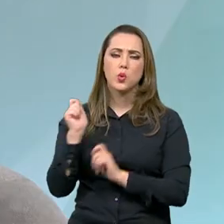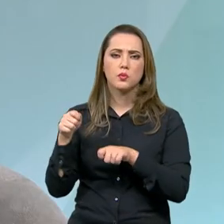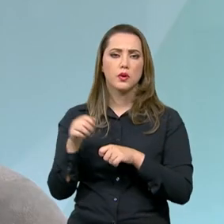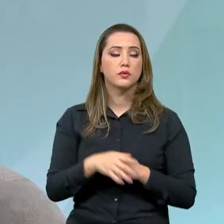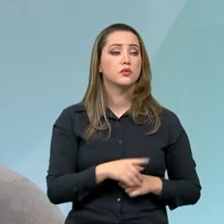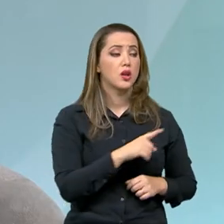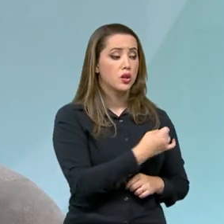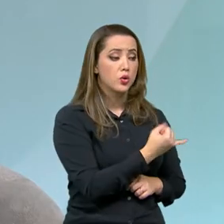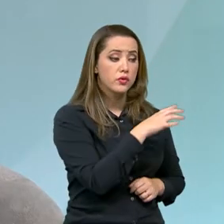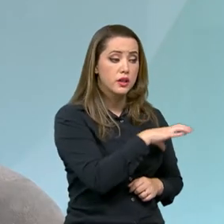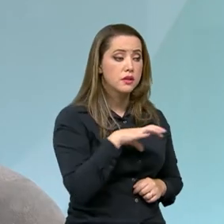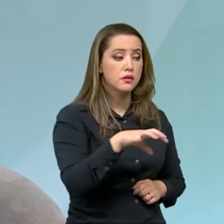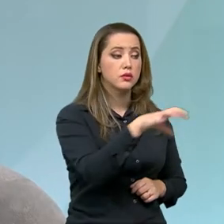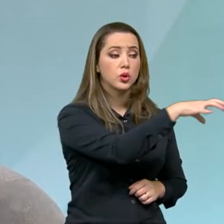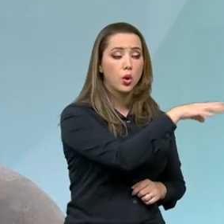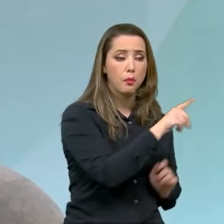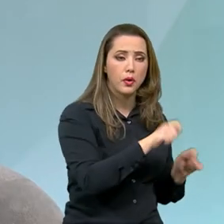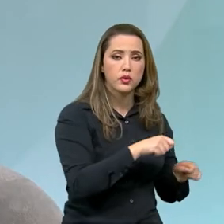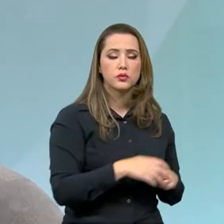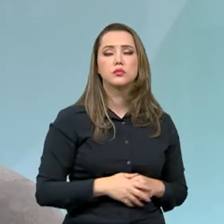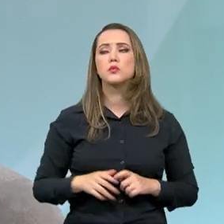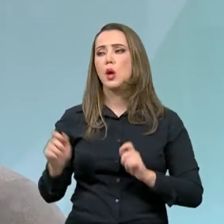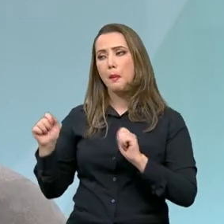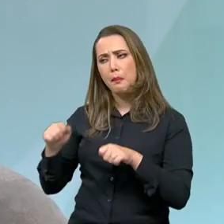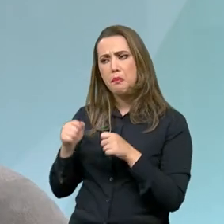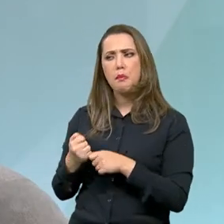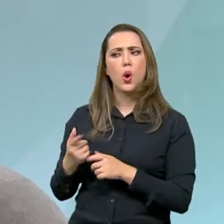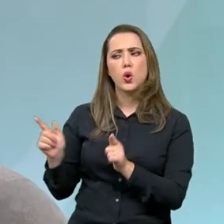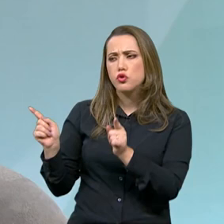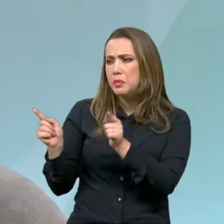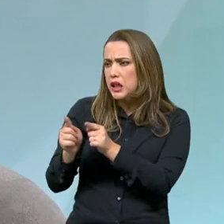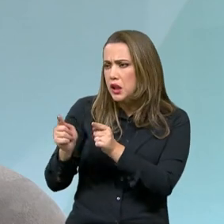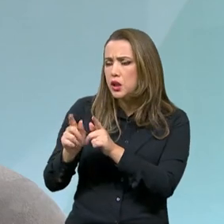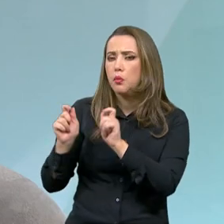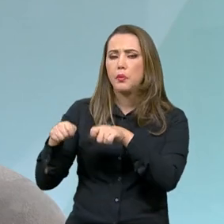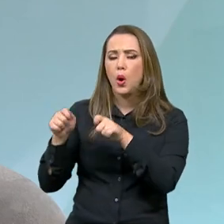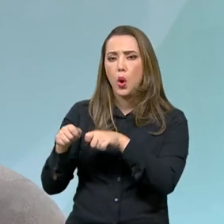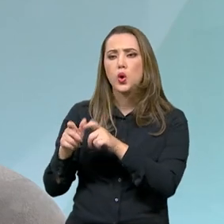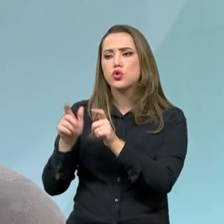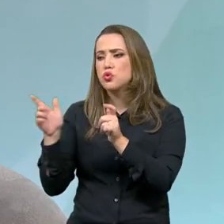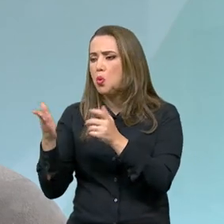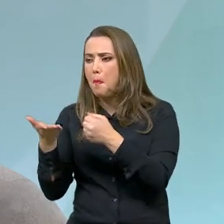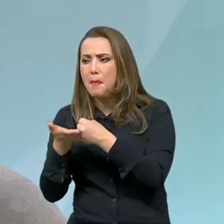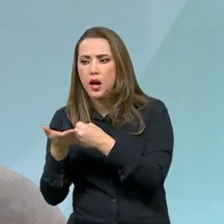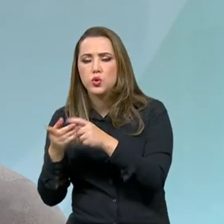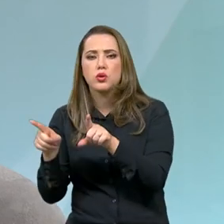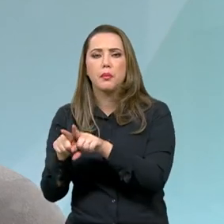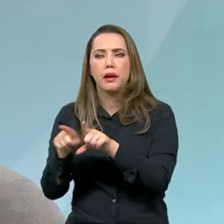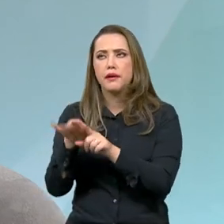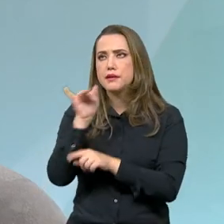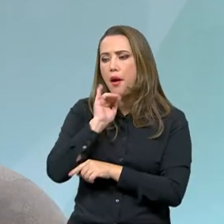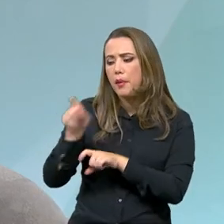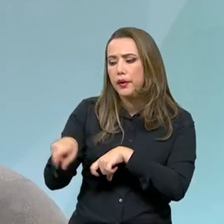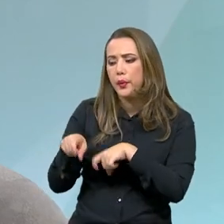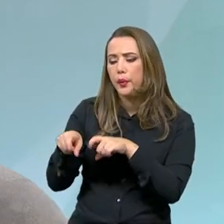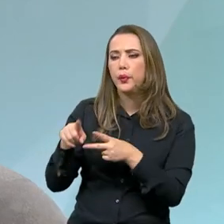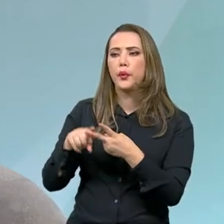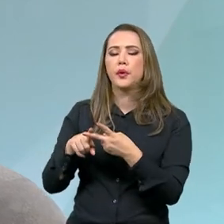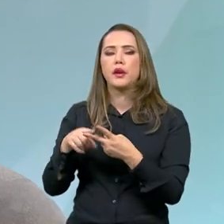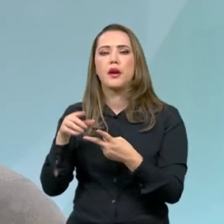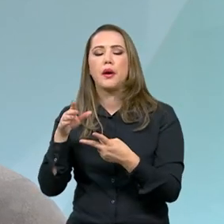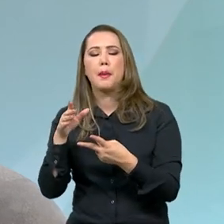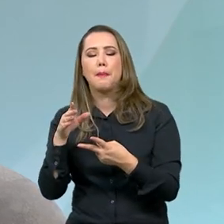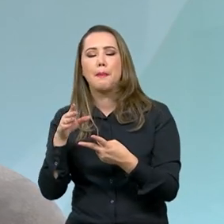Desde o menor, que eu estou falando agora, até o médio, que é o cara que tem um restaurante, o cara que produz, tem uma padaria, o